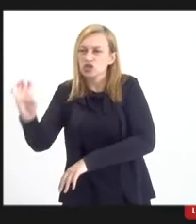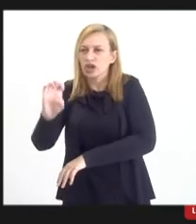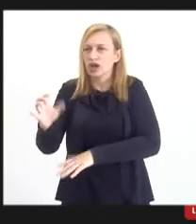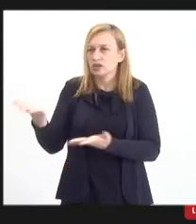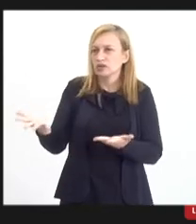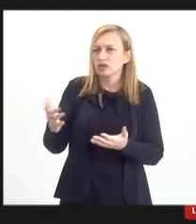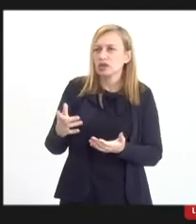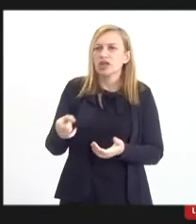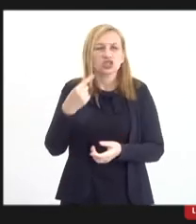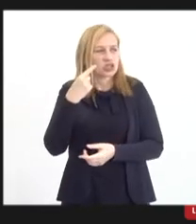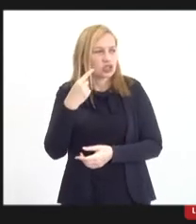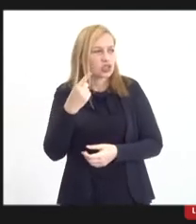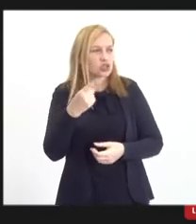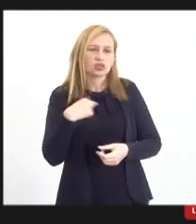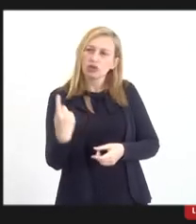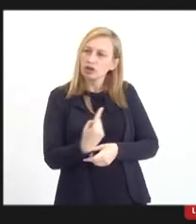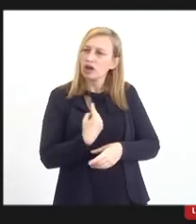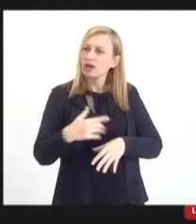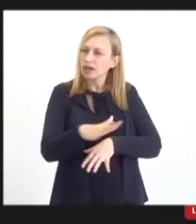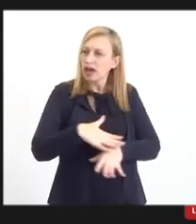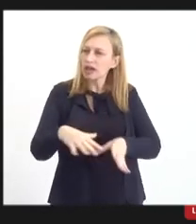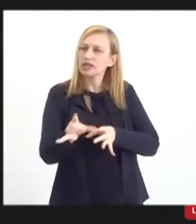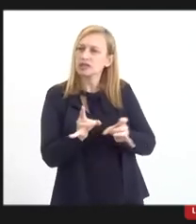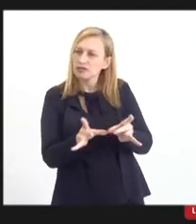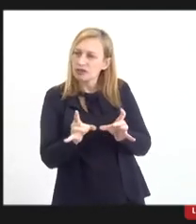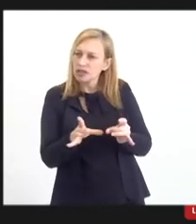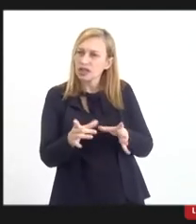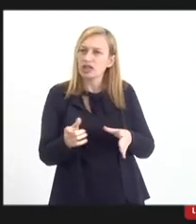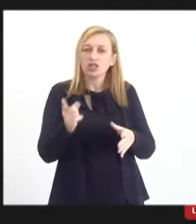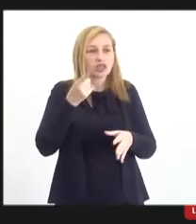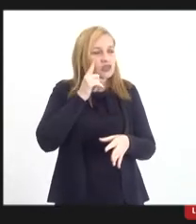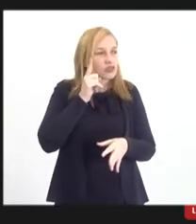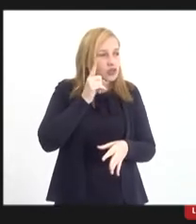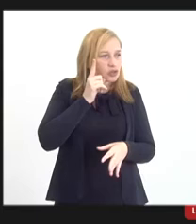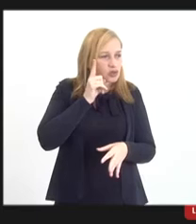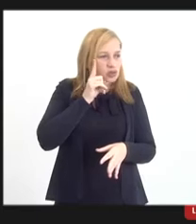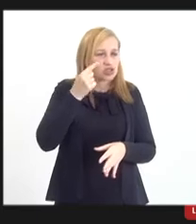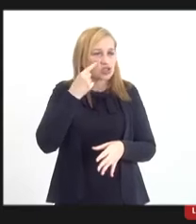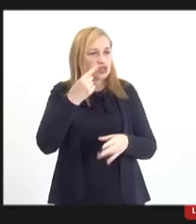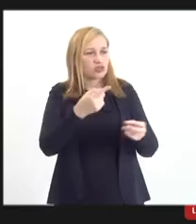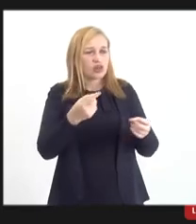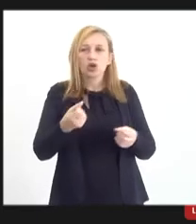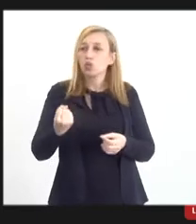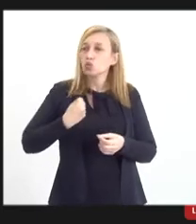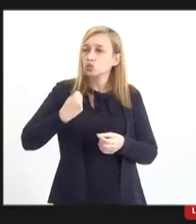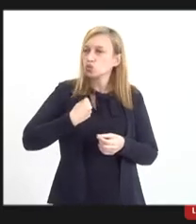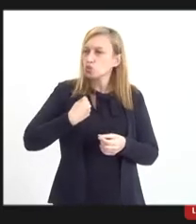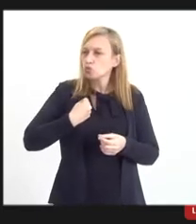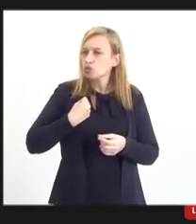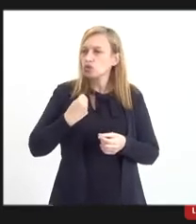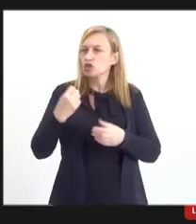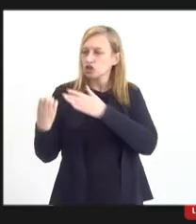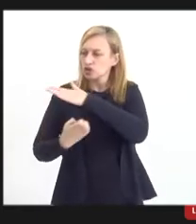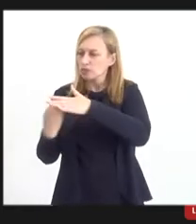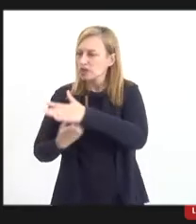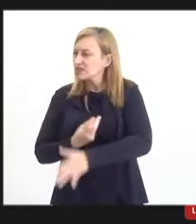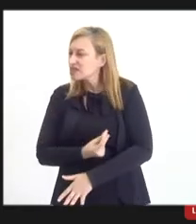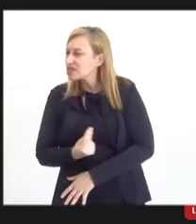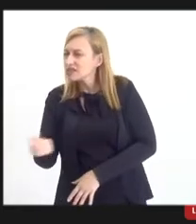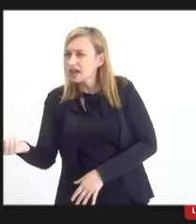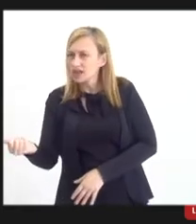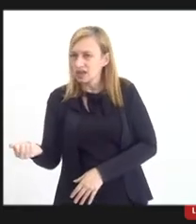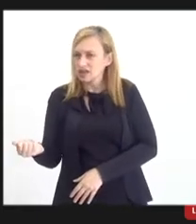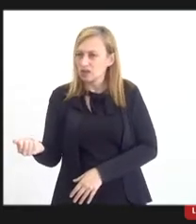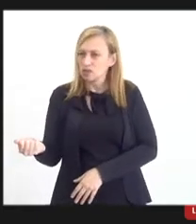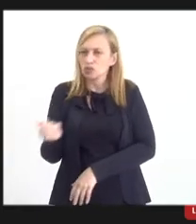isso no nosso dia a dia entre nossos fornecedores, clientes, parceiros. O número de empresas que migraram para o Espírito Santo